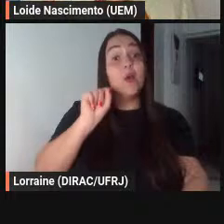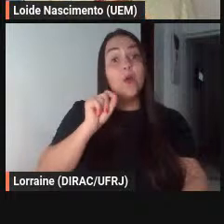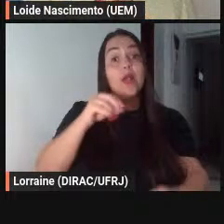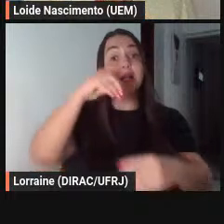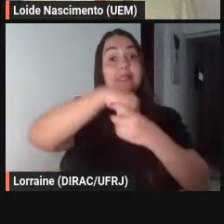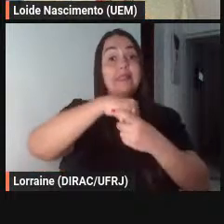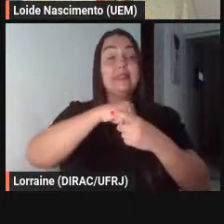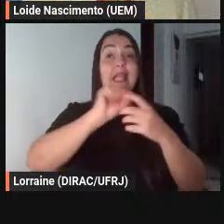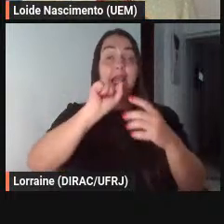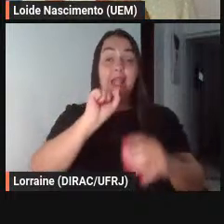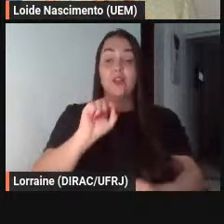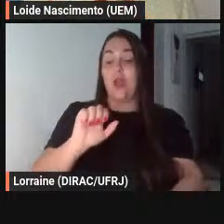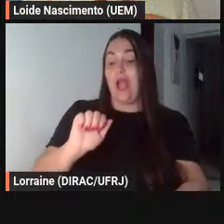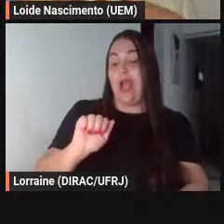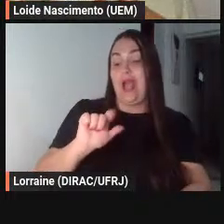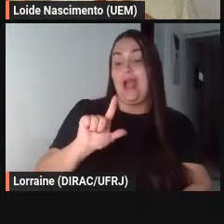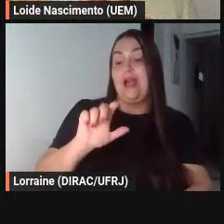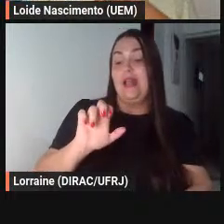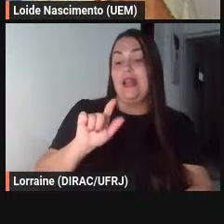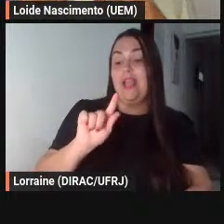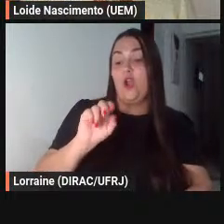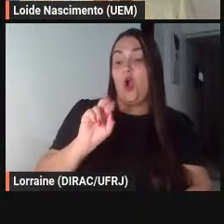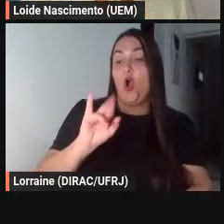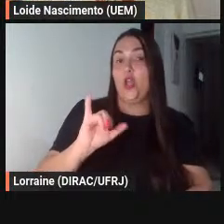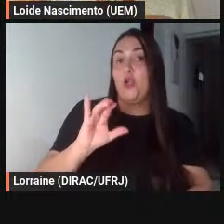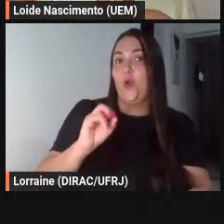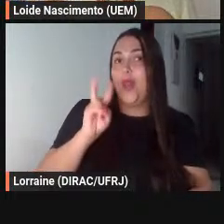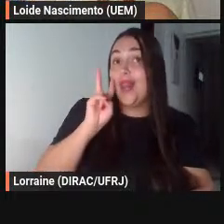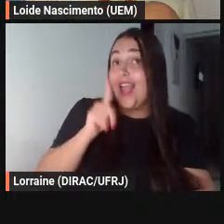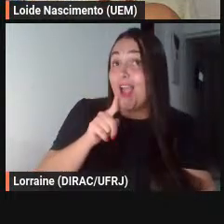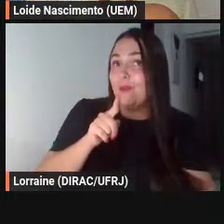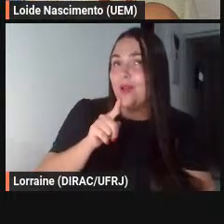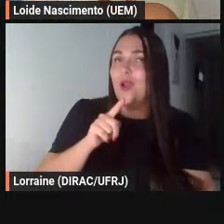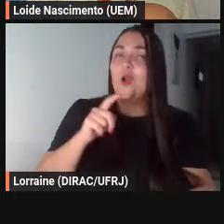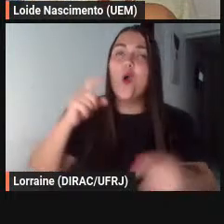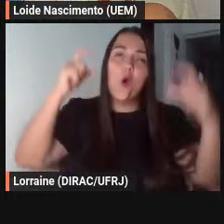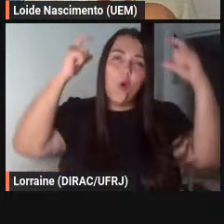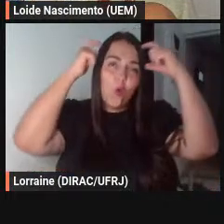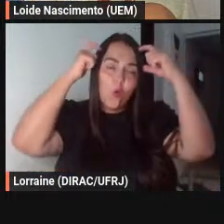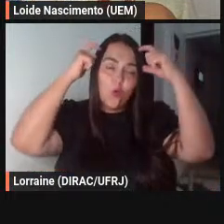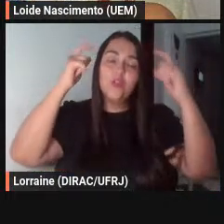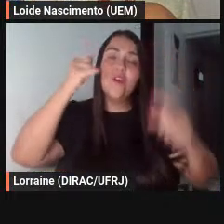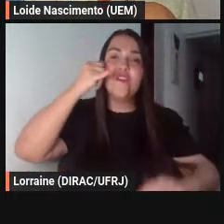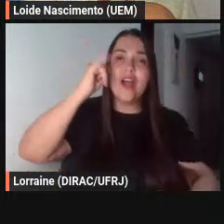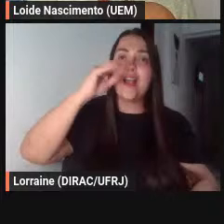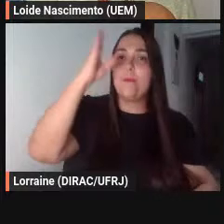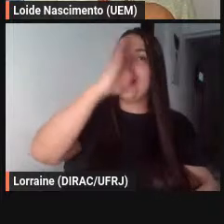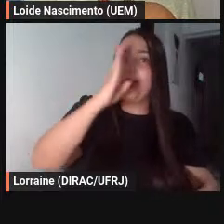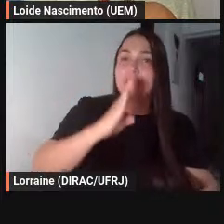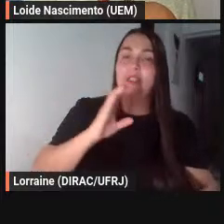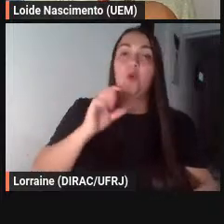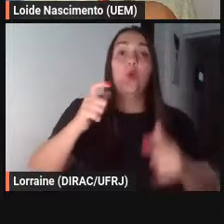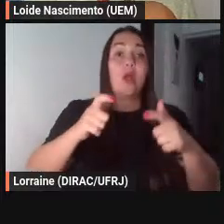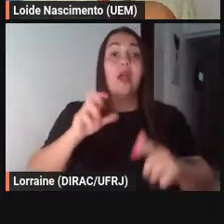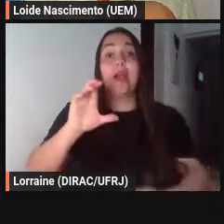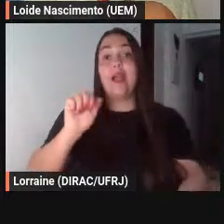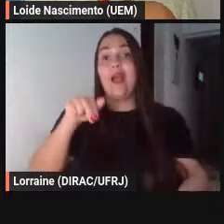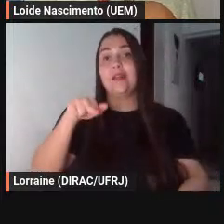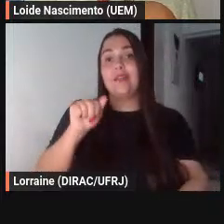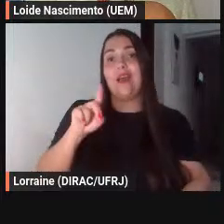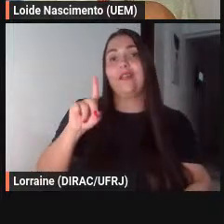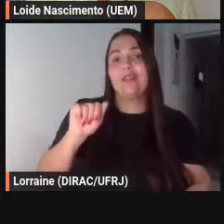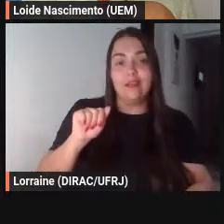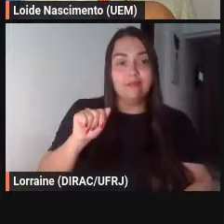né vaca urso Brasil Canadá né simbolizando aí os dois países então só para